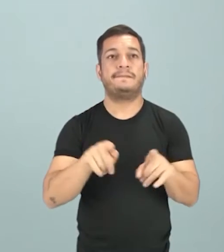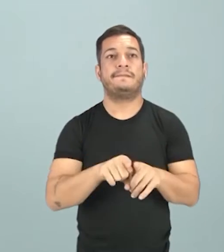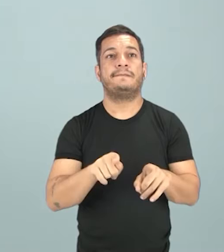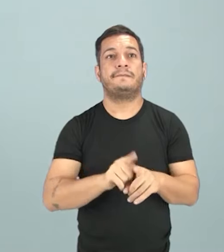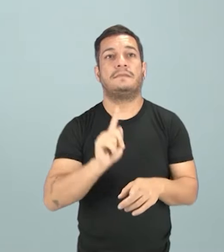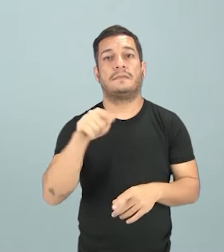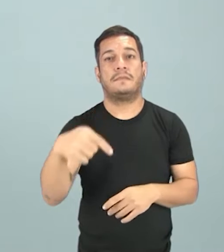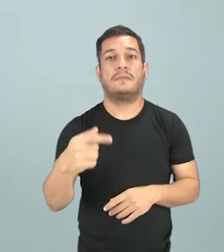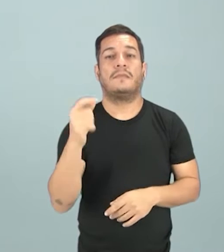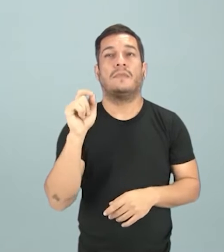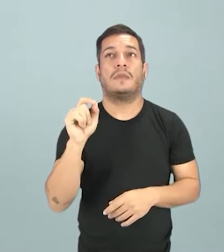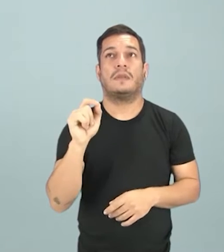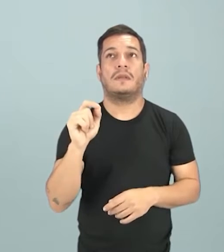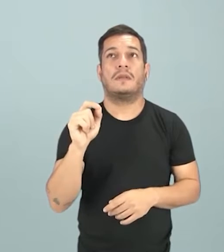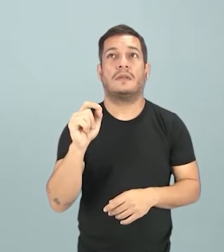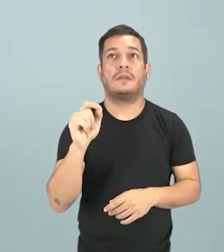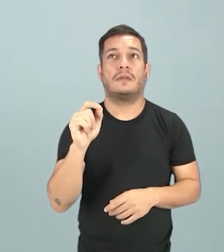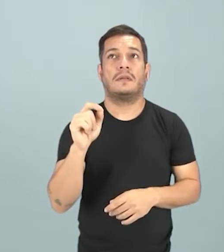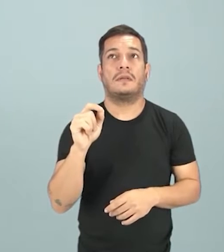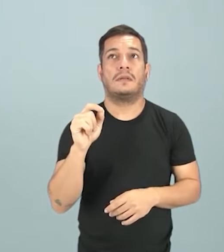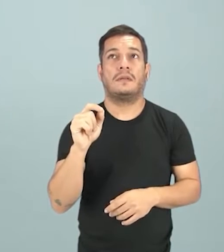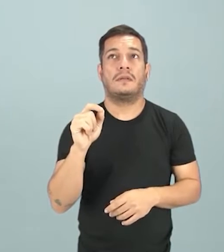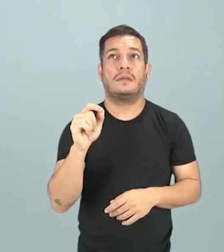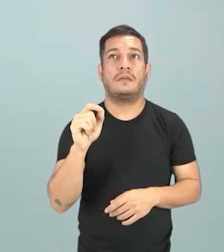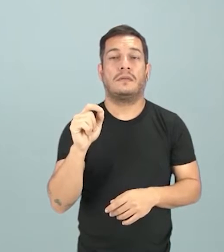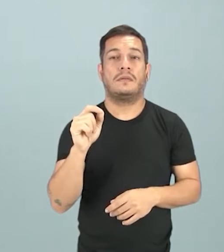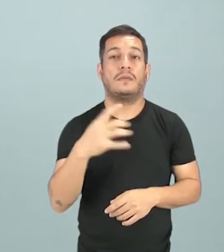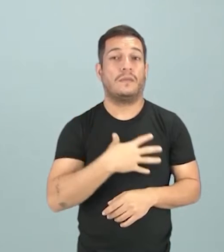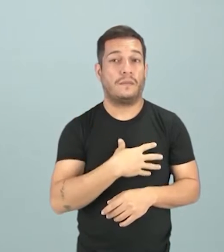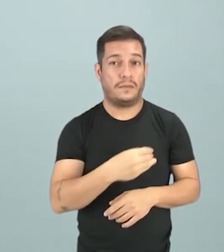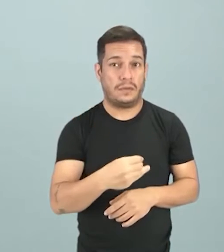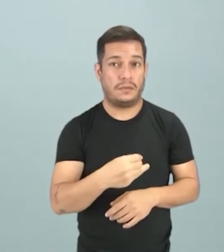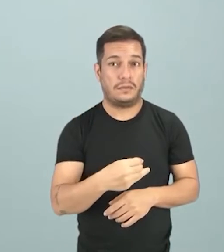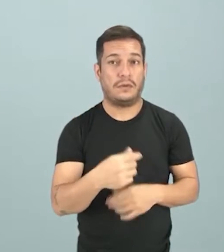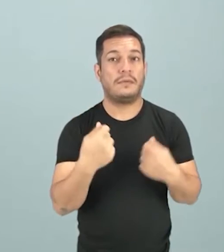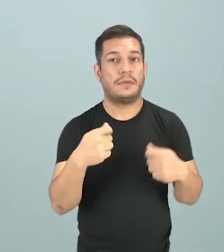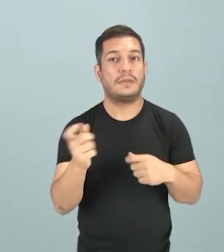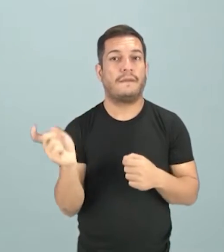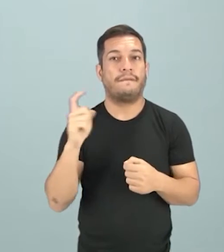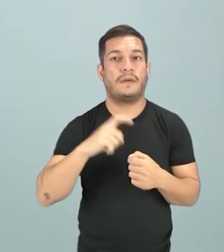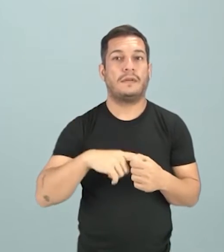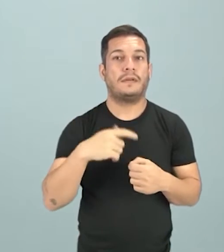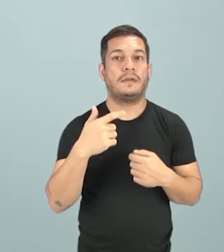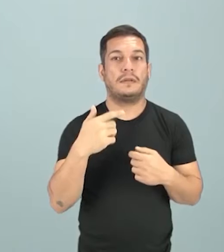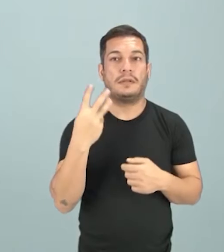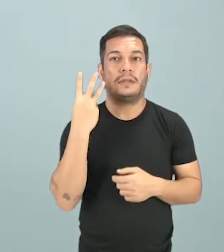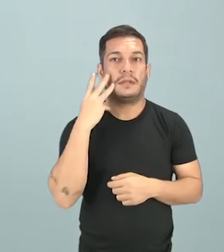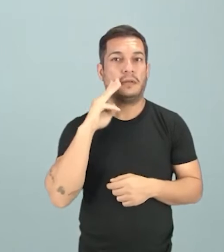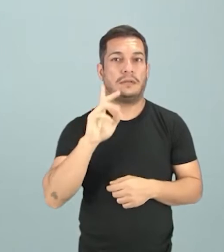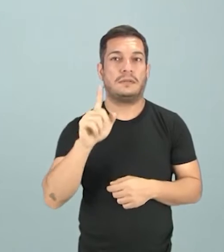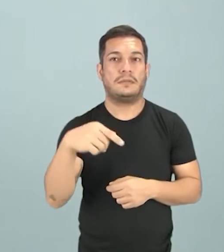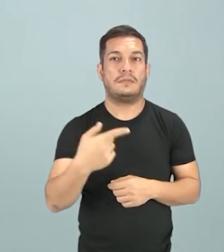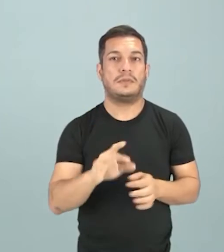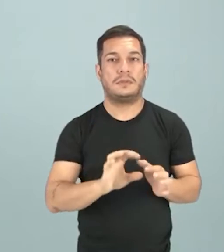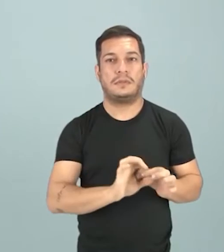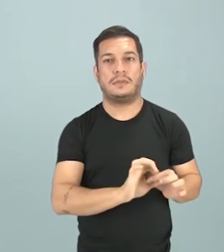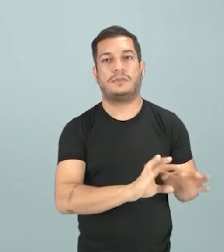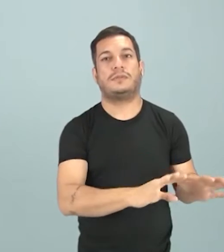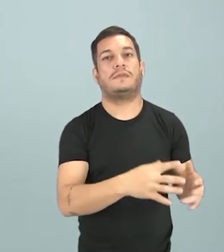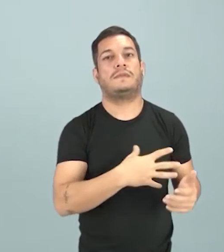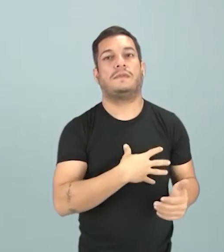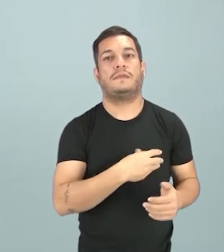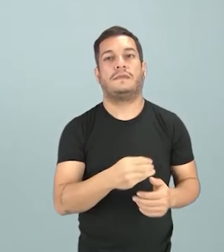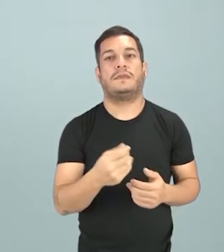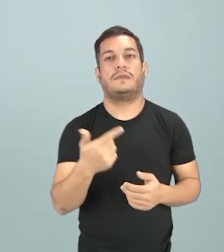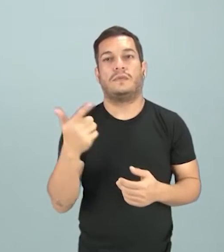depois de ter um filho, ela teria que voltar três dias depois e deixava seu filho na